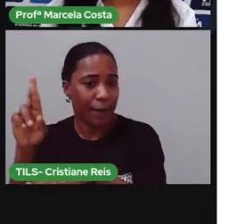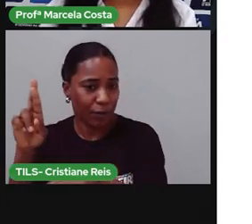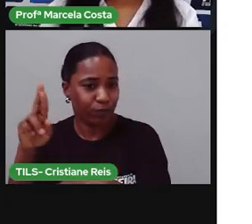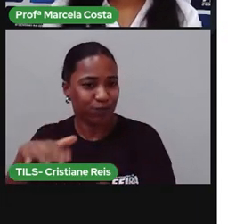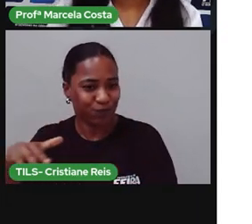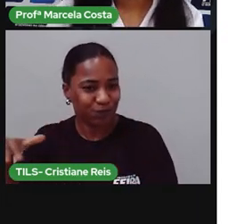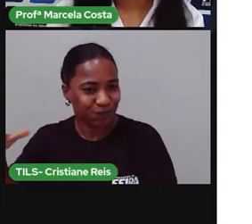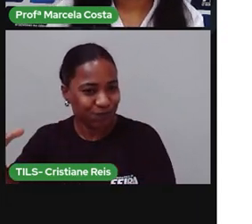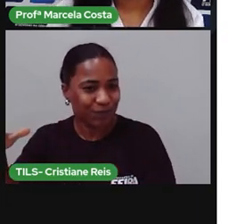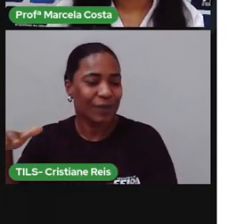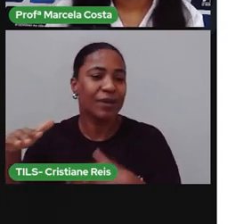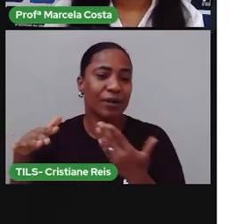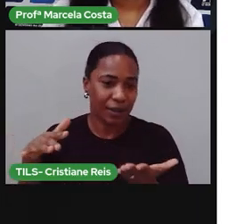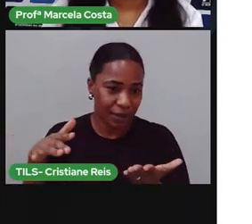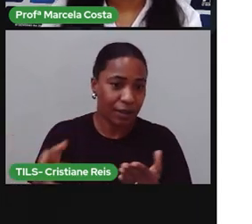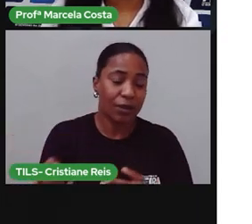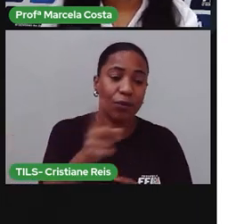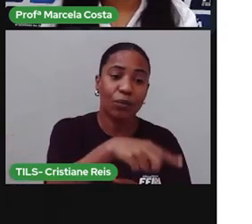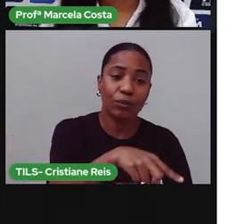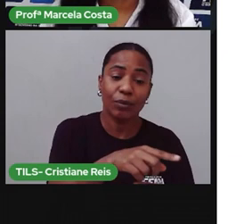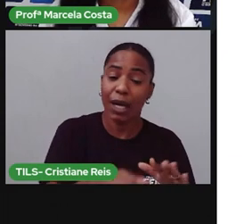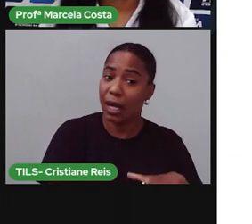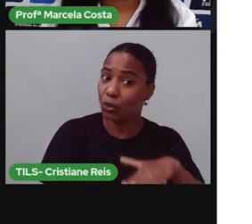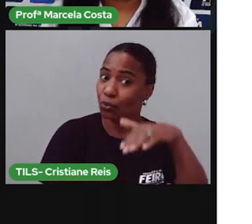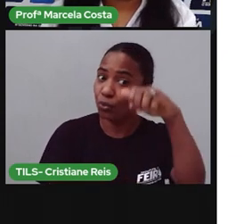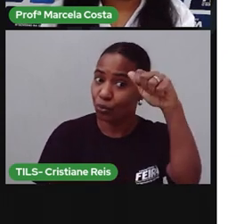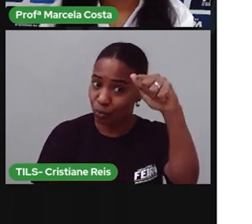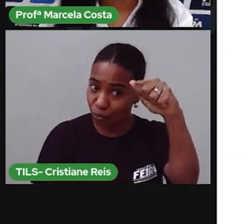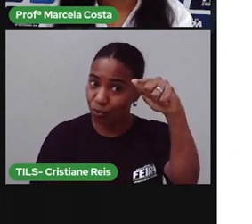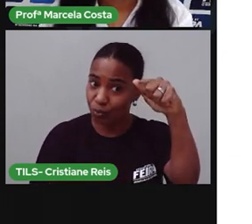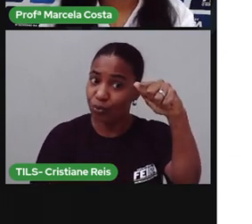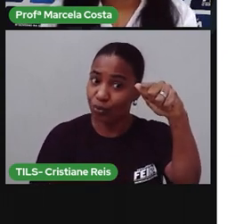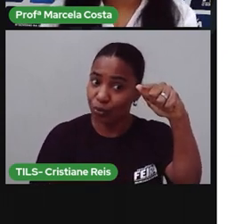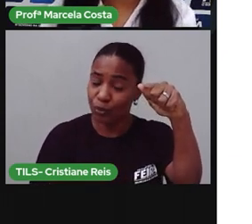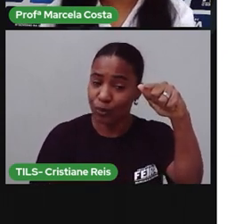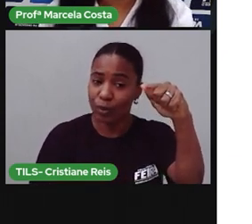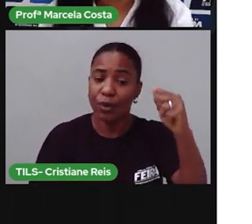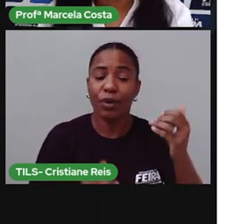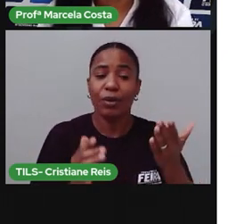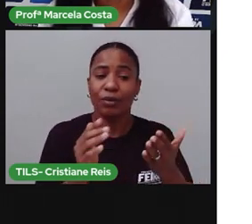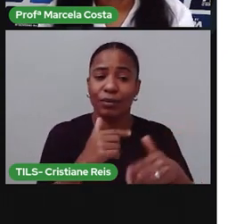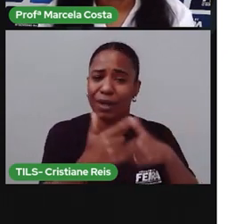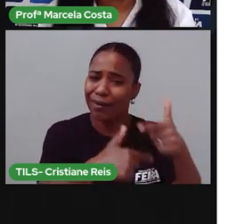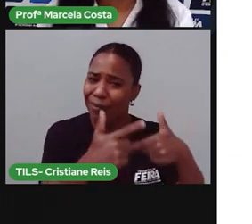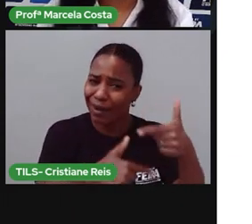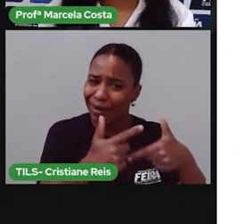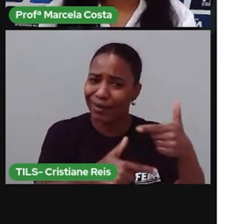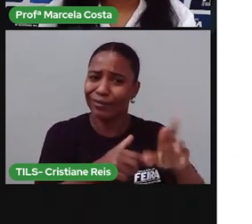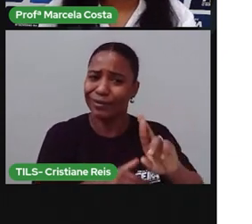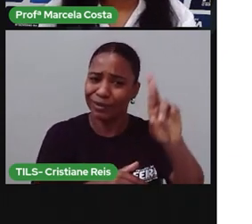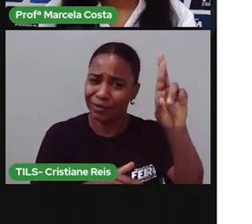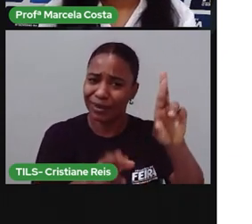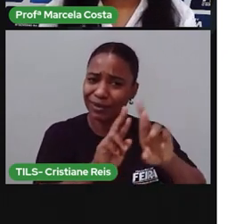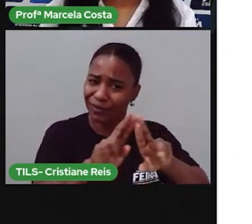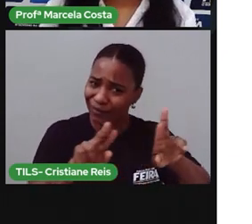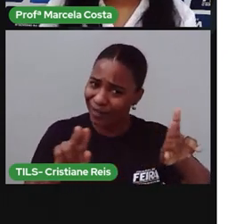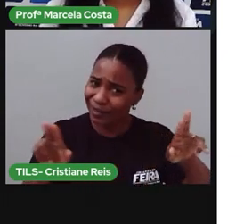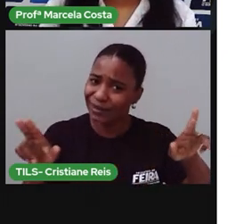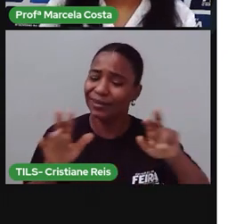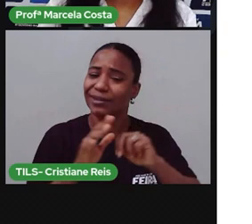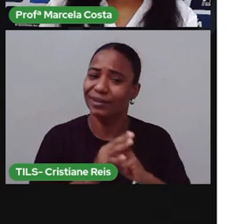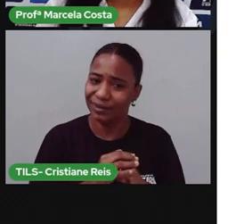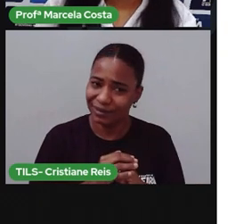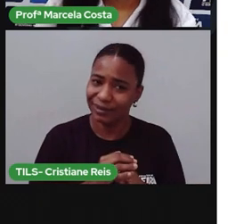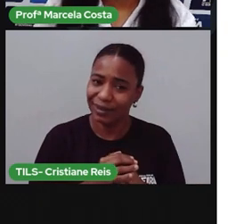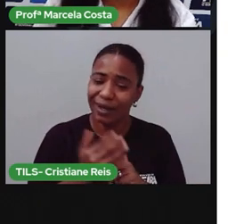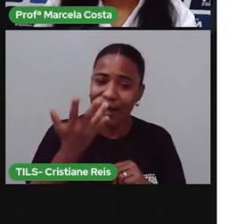A criança não deve fazer a função do adulto. E o adulto, da mesma